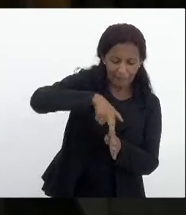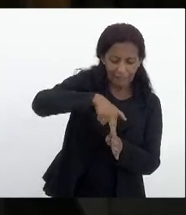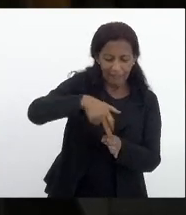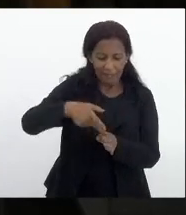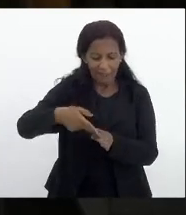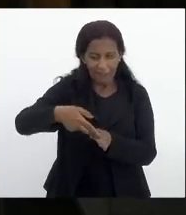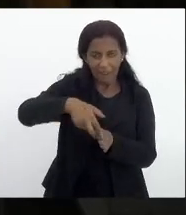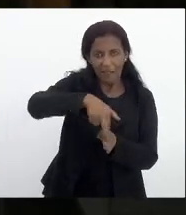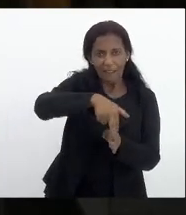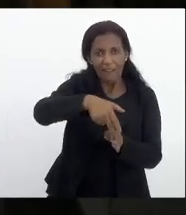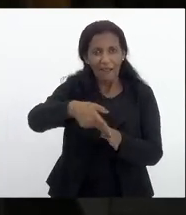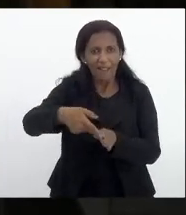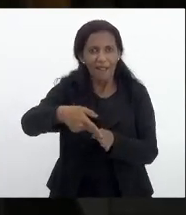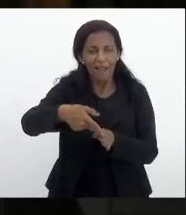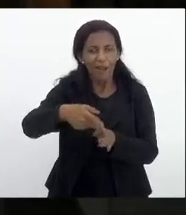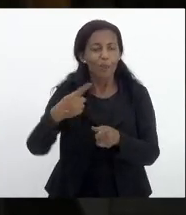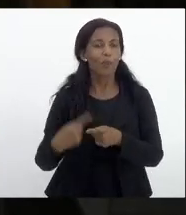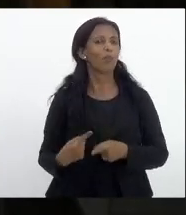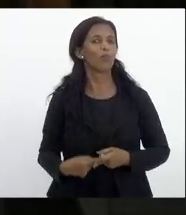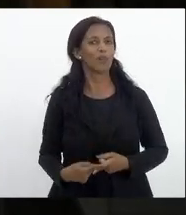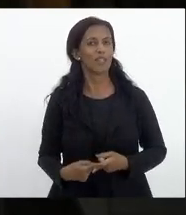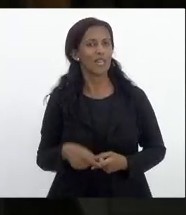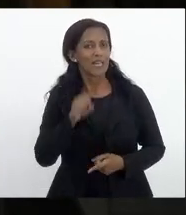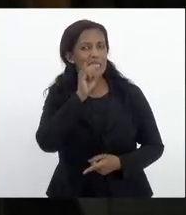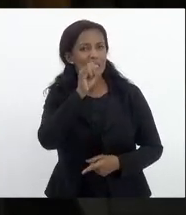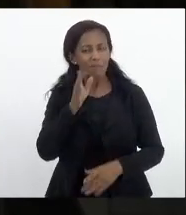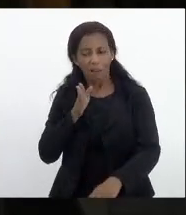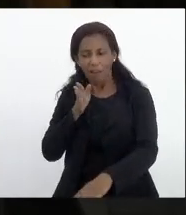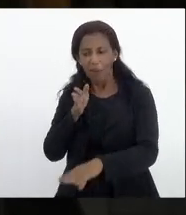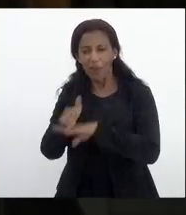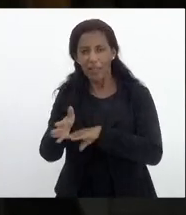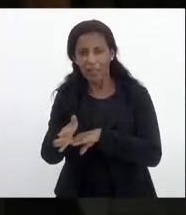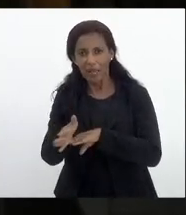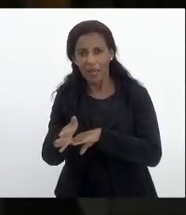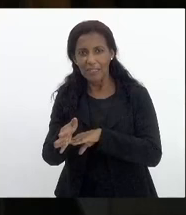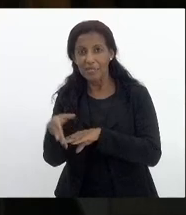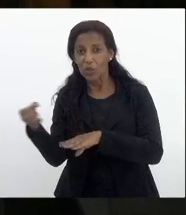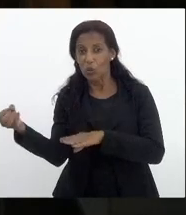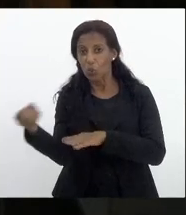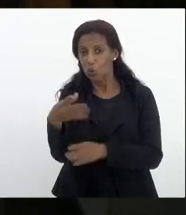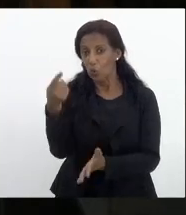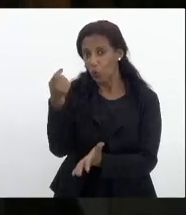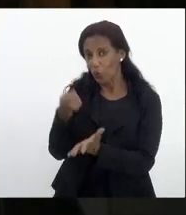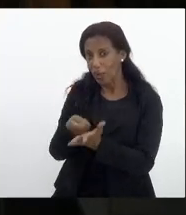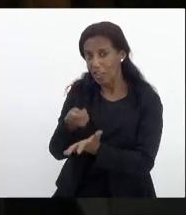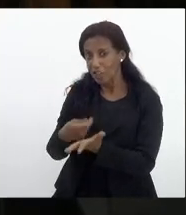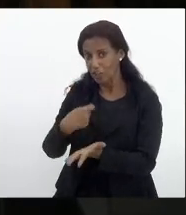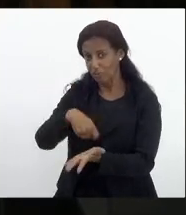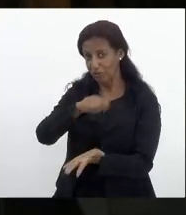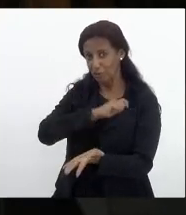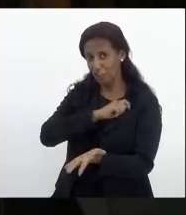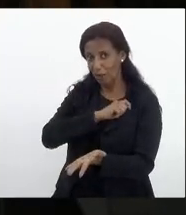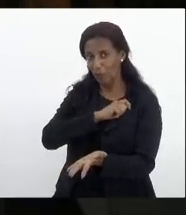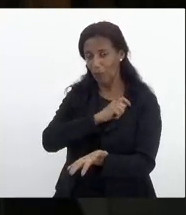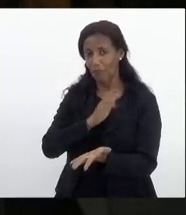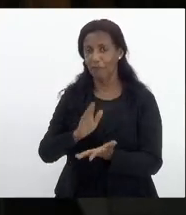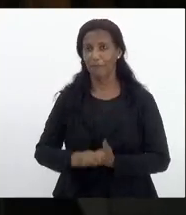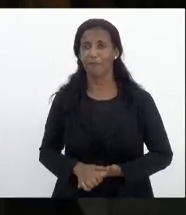se você não ingressa no novo regime de recuperação fiscal